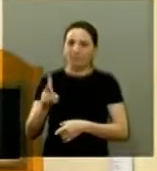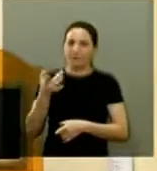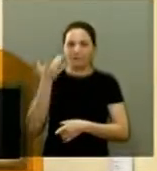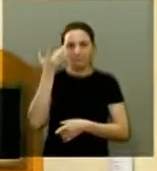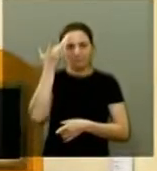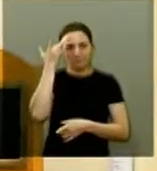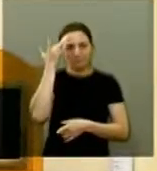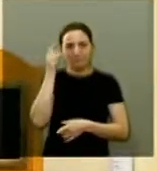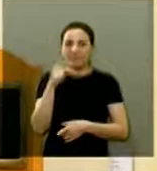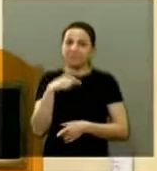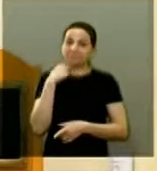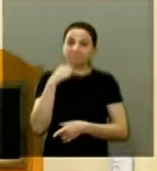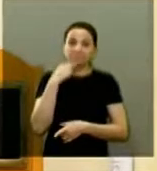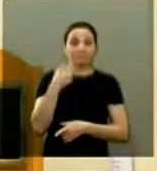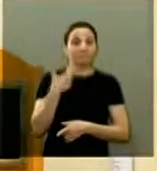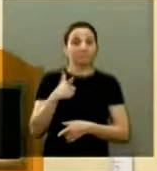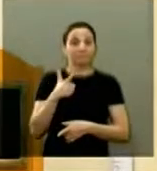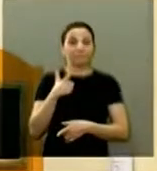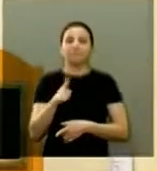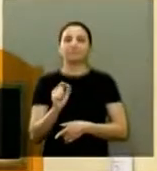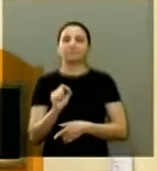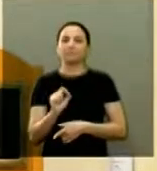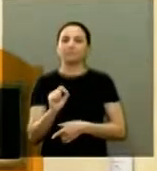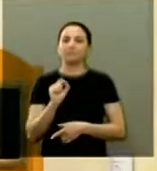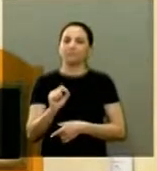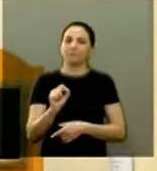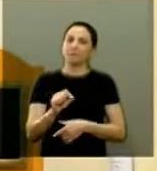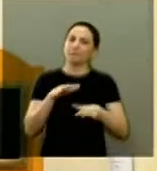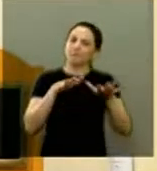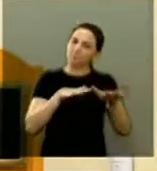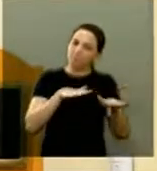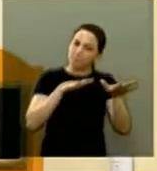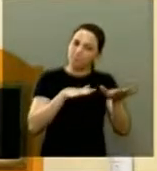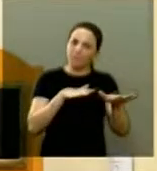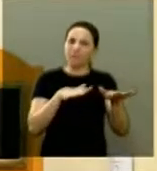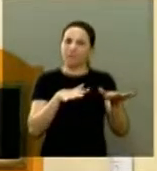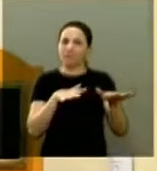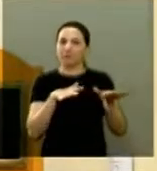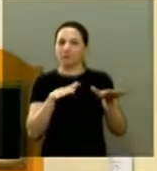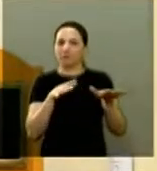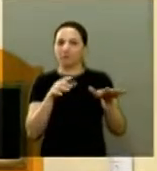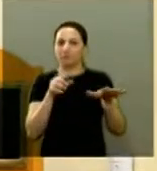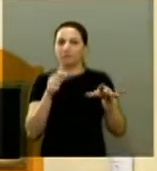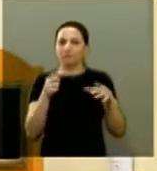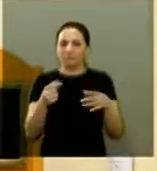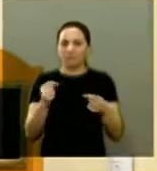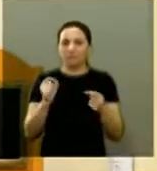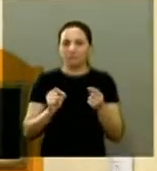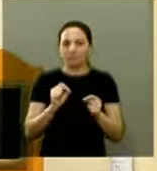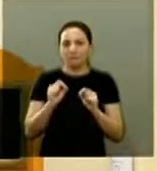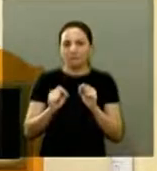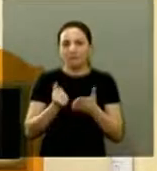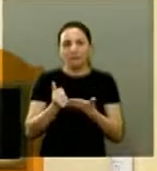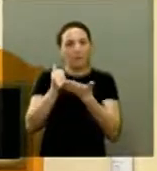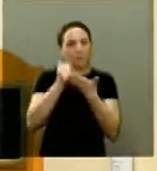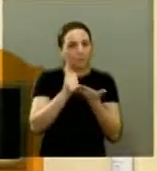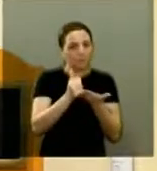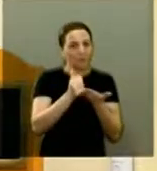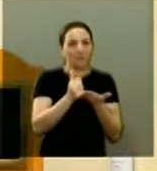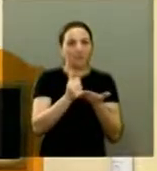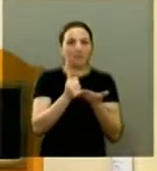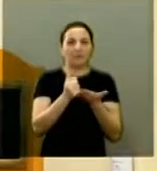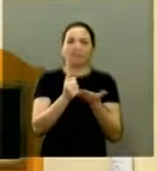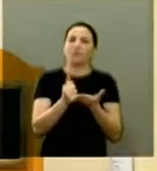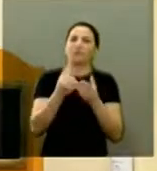dúvida nenhuma, foram todos militantes em contextos nessa campanha. Meu muito